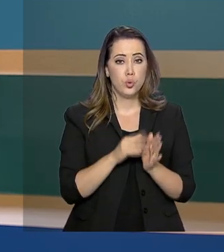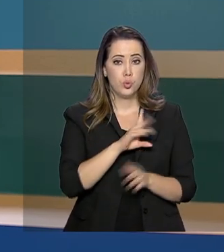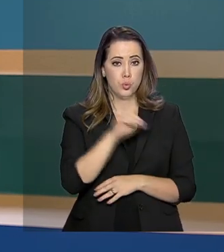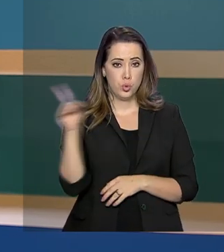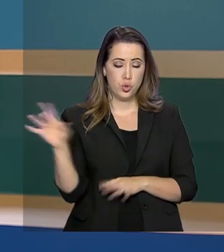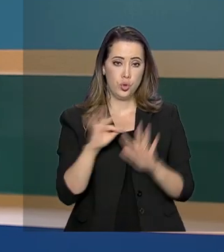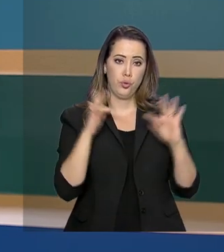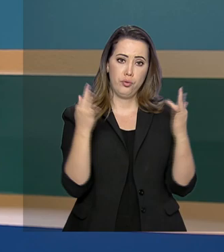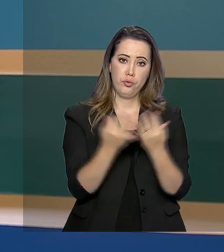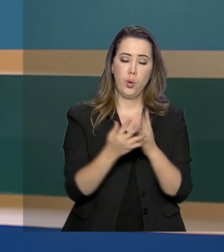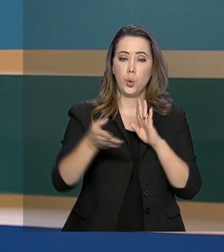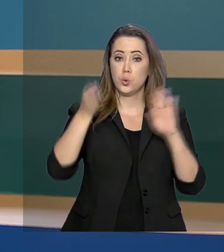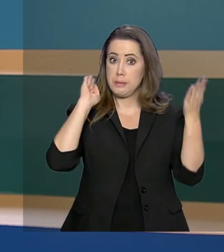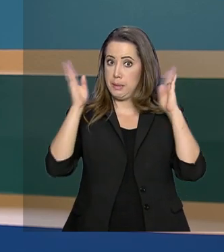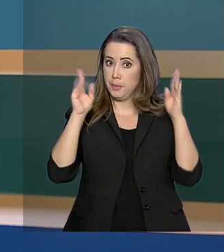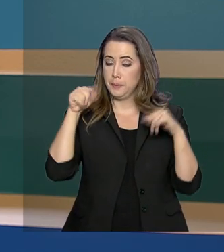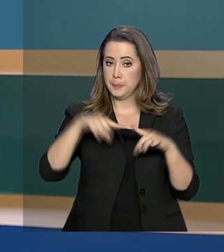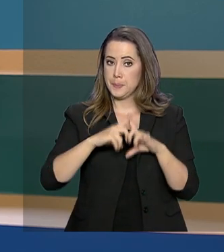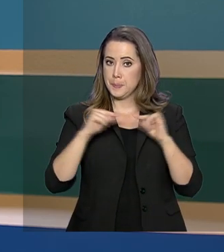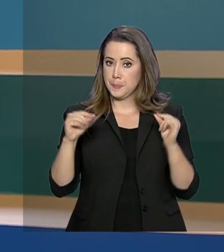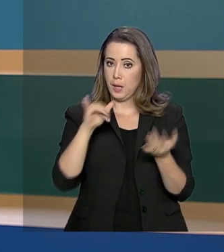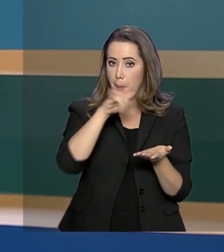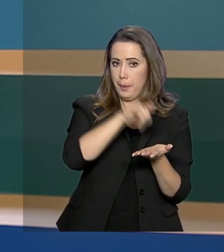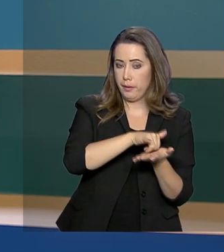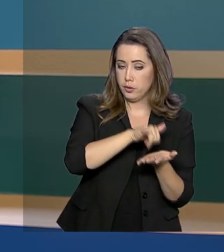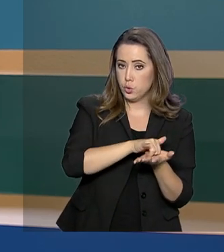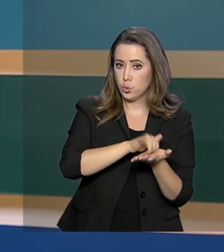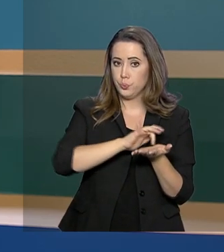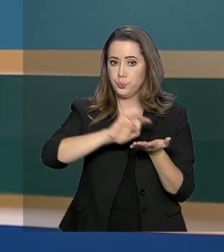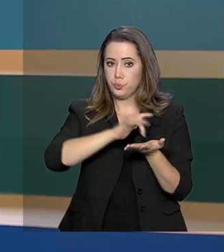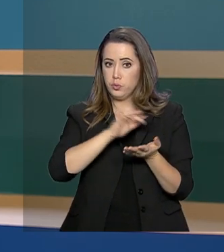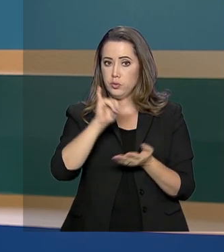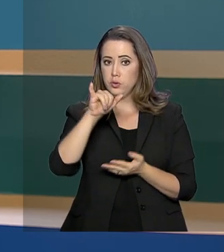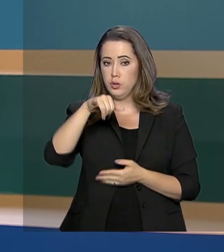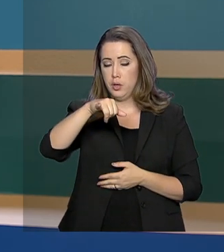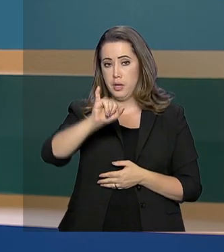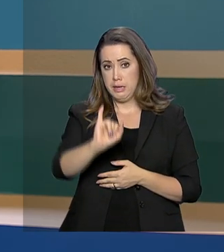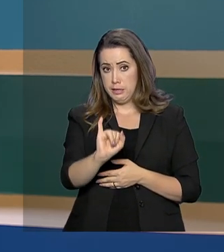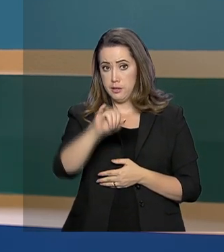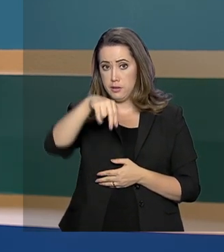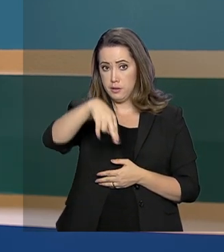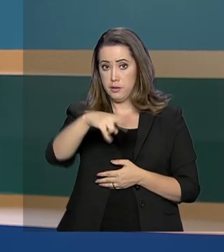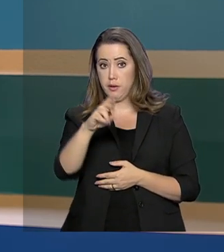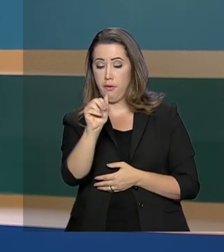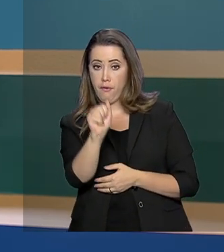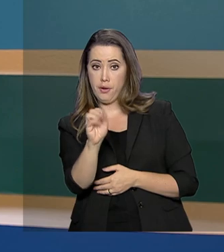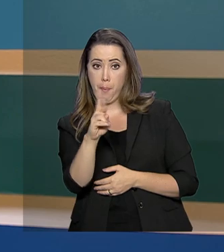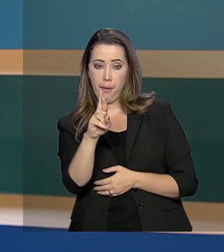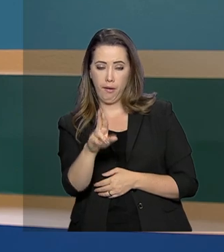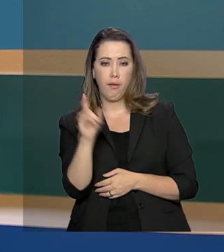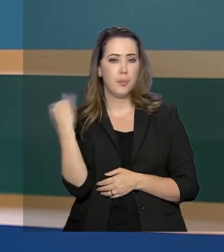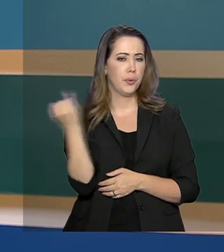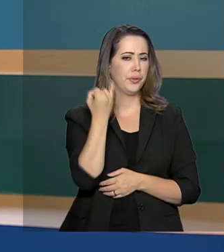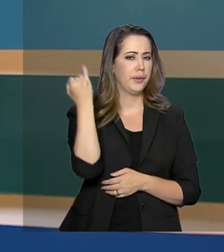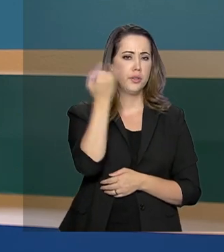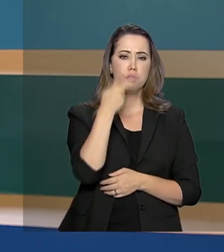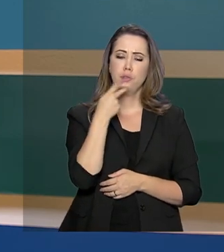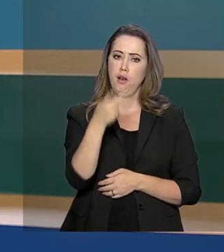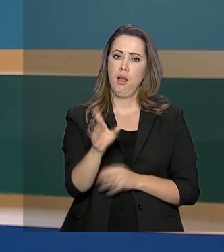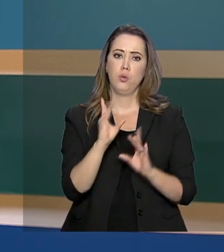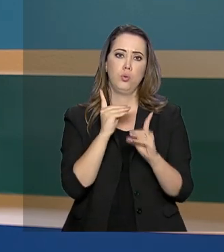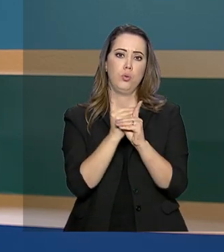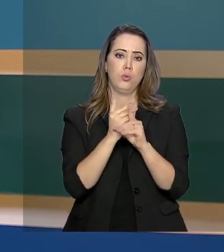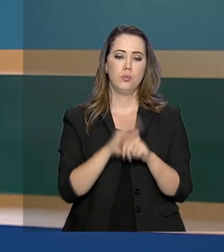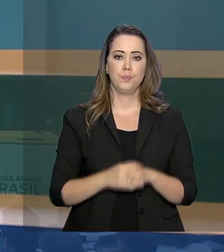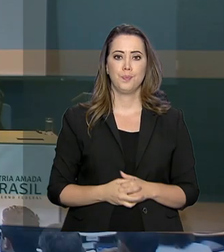Caminhoneiros aqui em Brasília. O aplicativo de celular InfraBR, criado pelo governo para a categoria, foi um dos destaques citados no